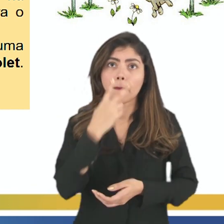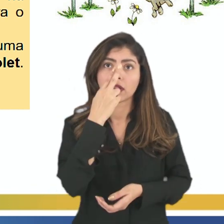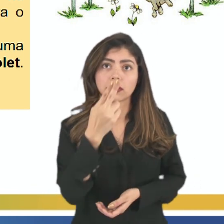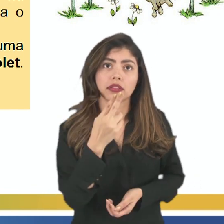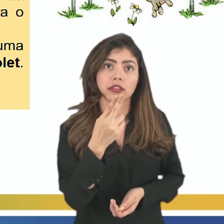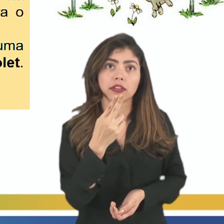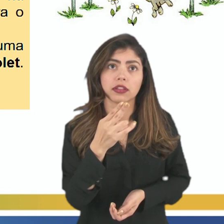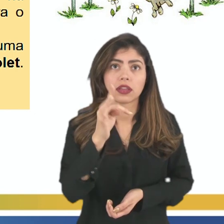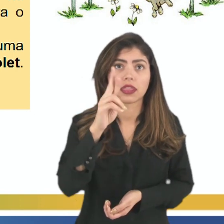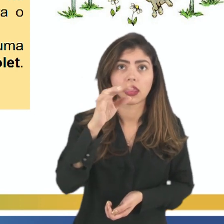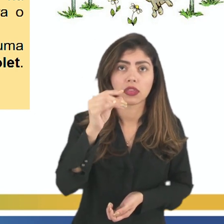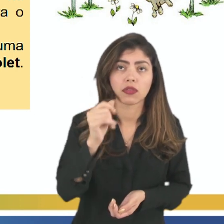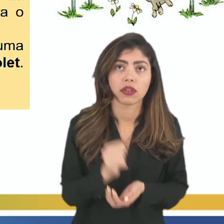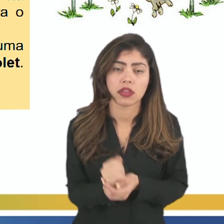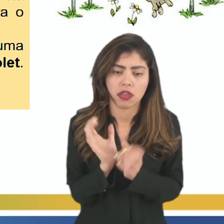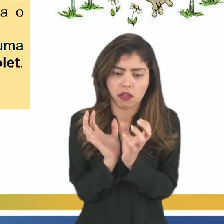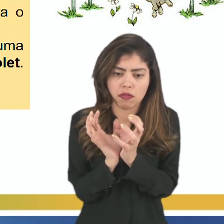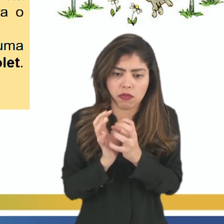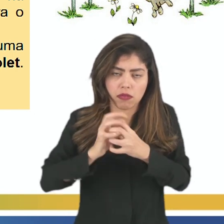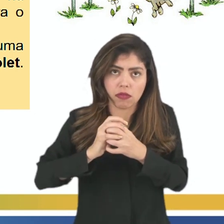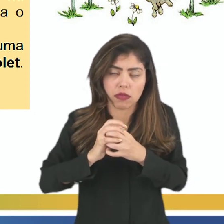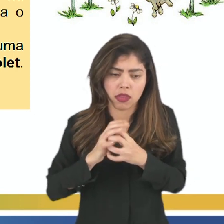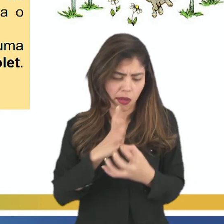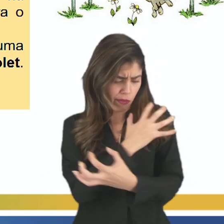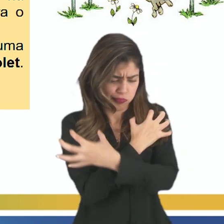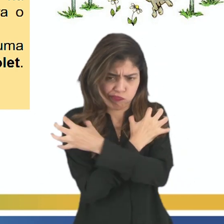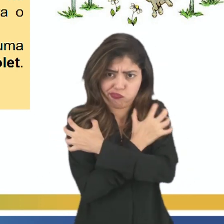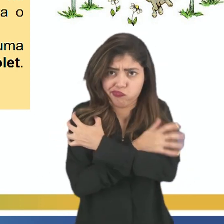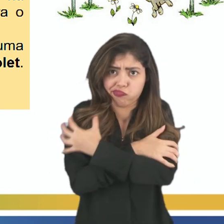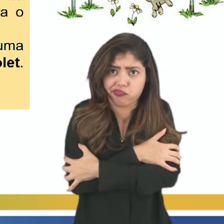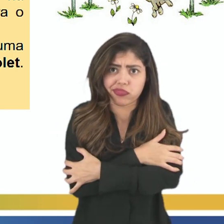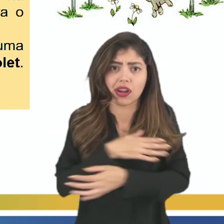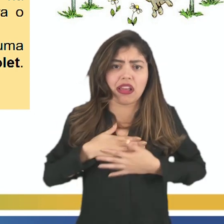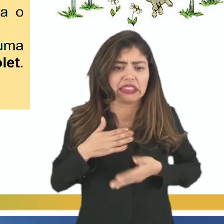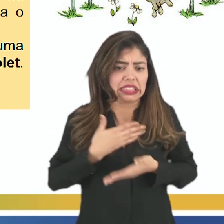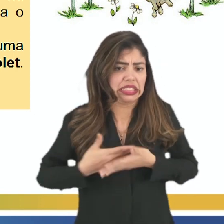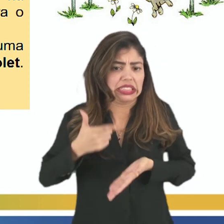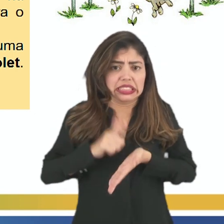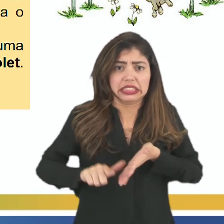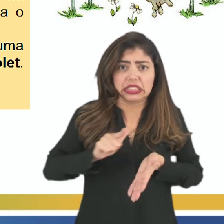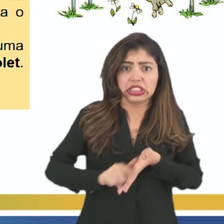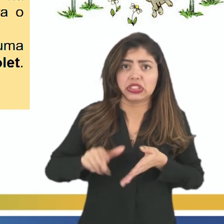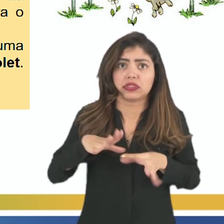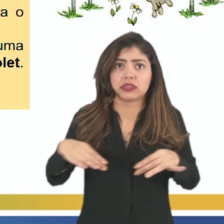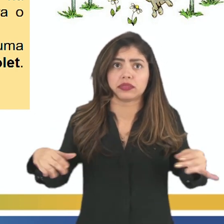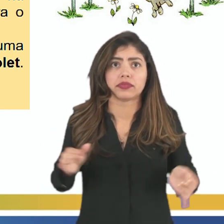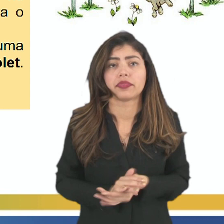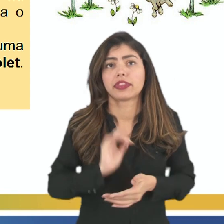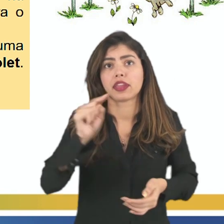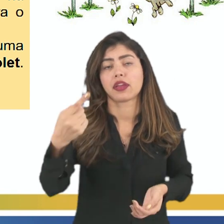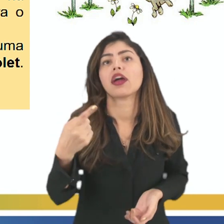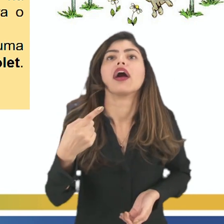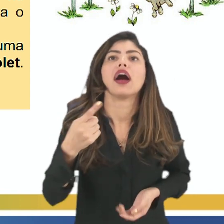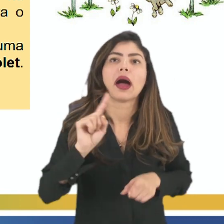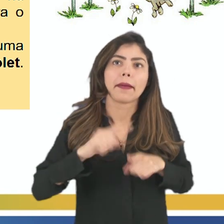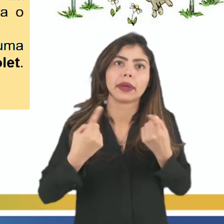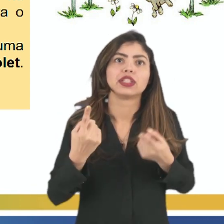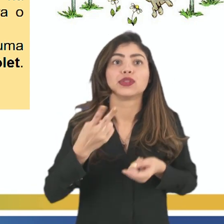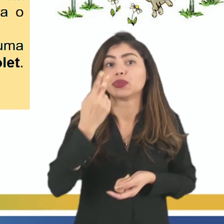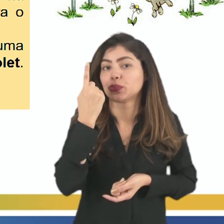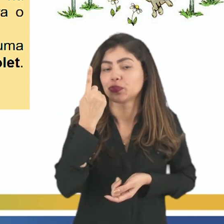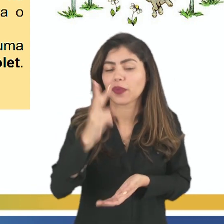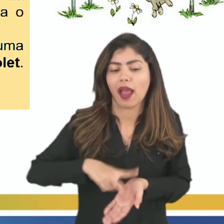tatus. A terra grudava nas roupas e na pele molhada. Depois disso, dávamos mais de um